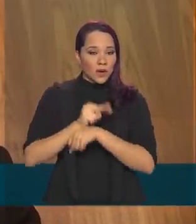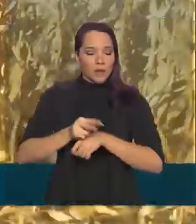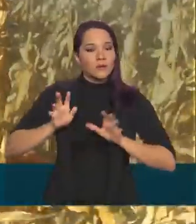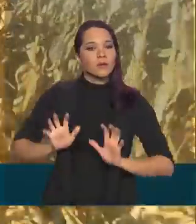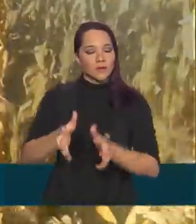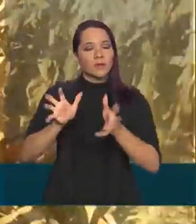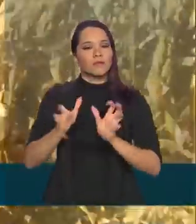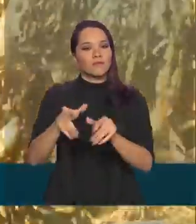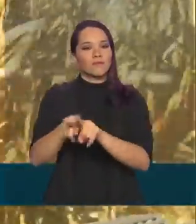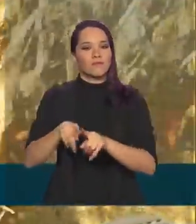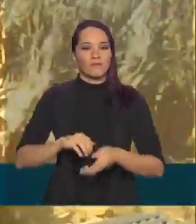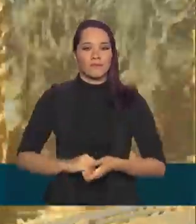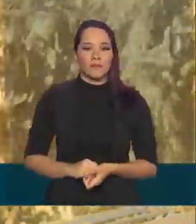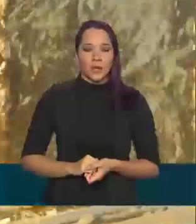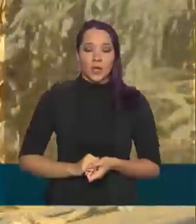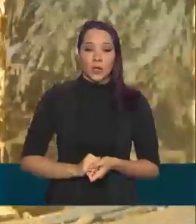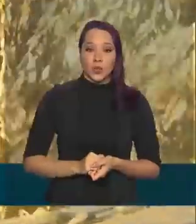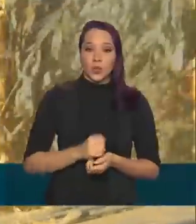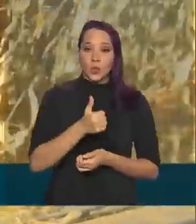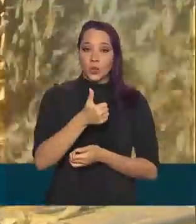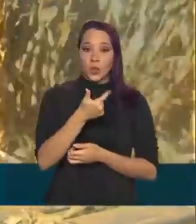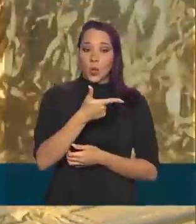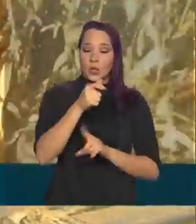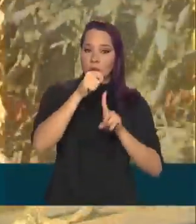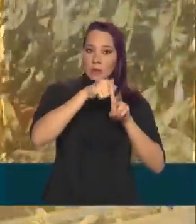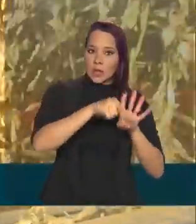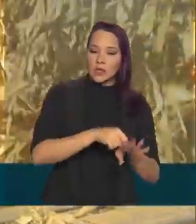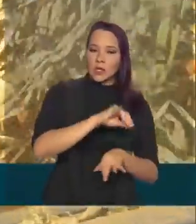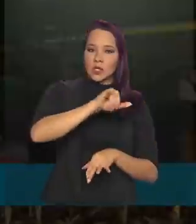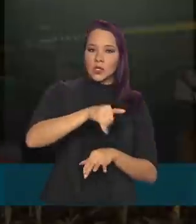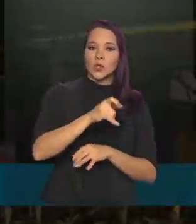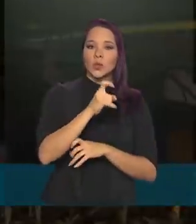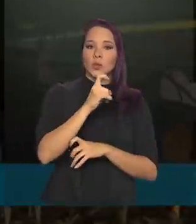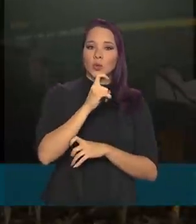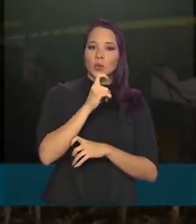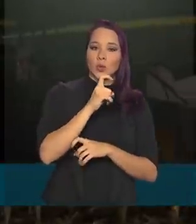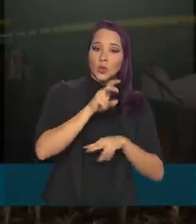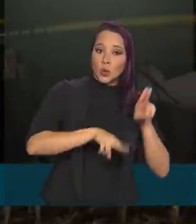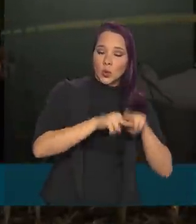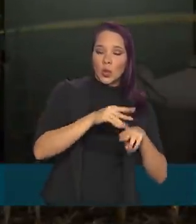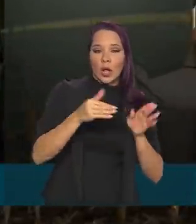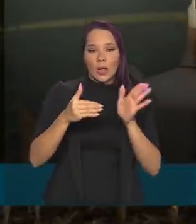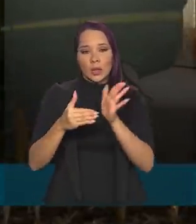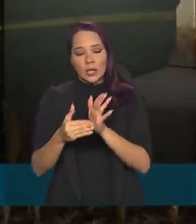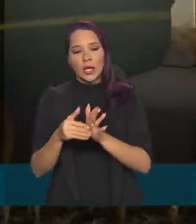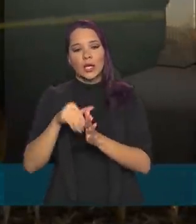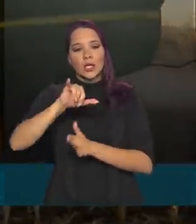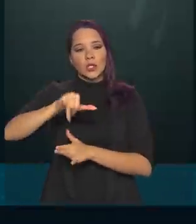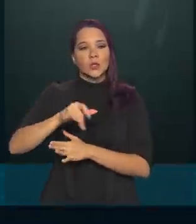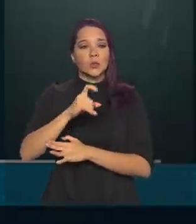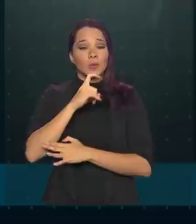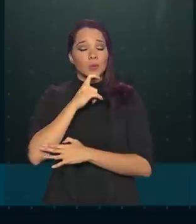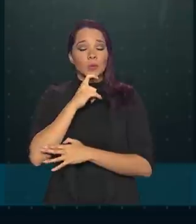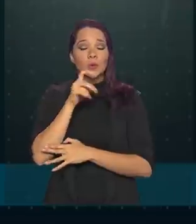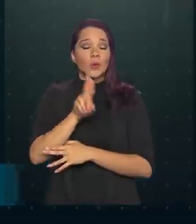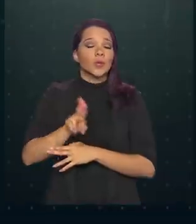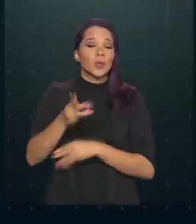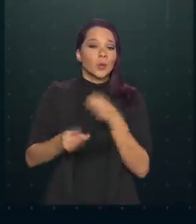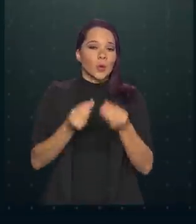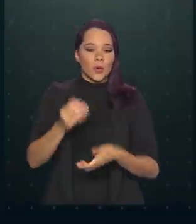investimento. Nos 12 meses que são contados de julho a junho, o crédito rural foi utilizado assim.